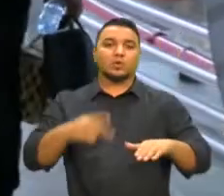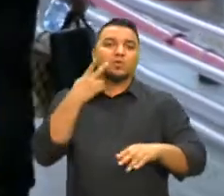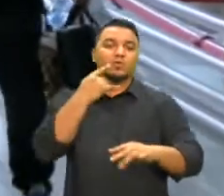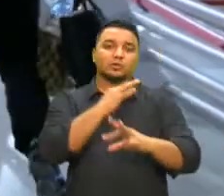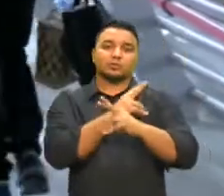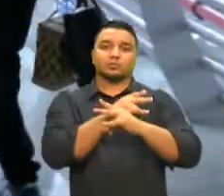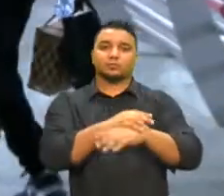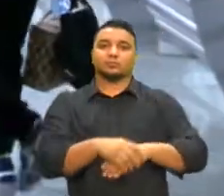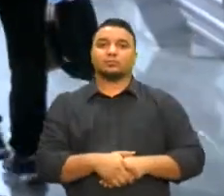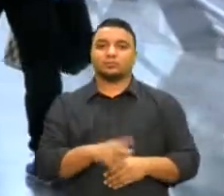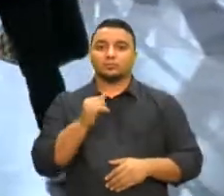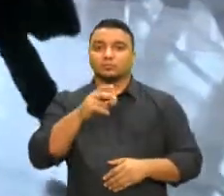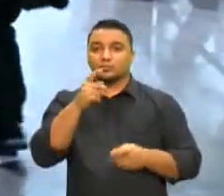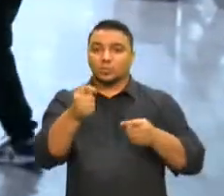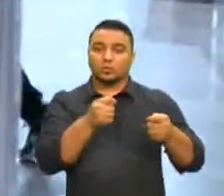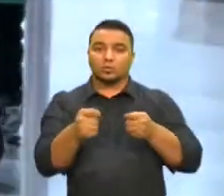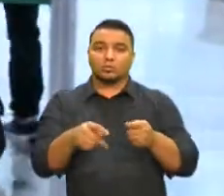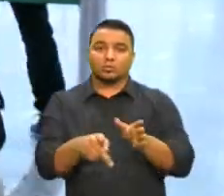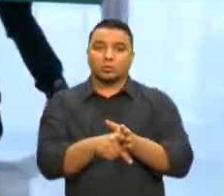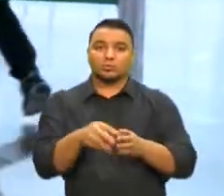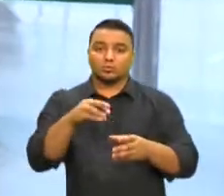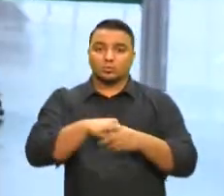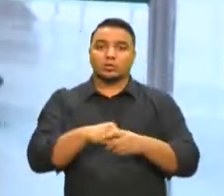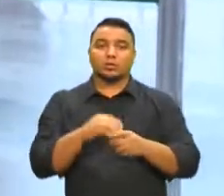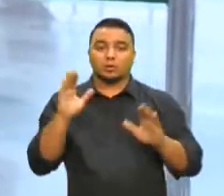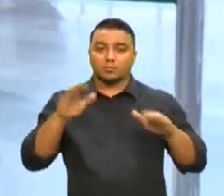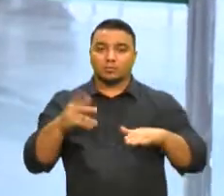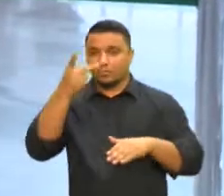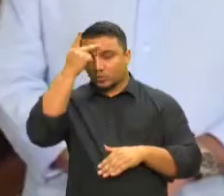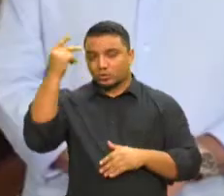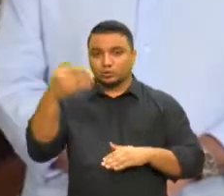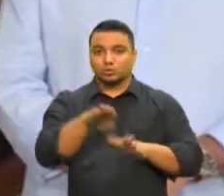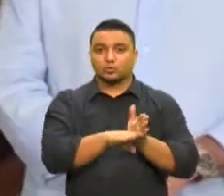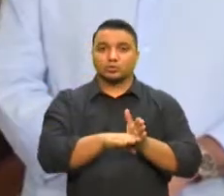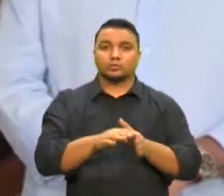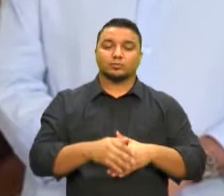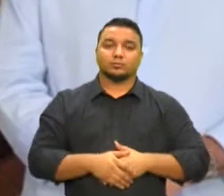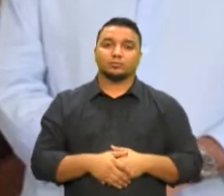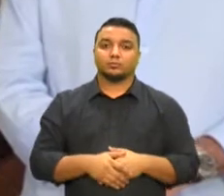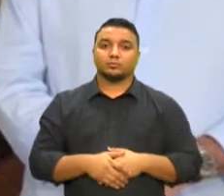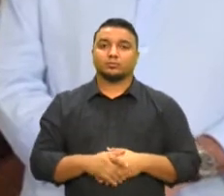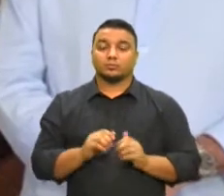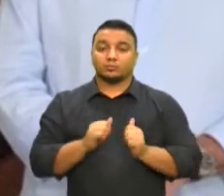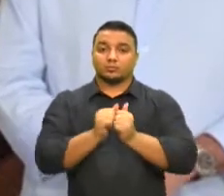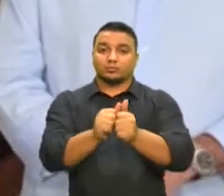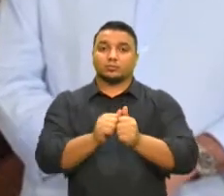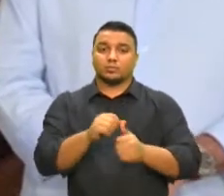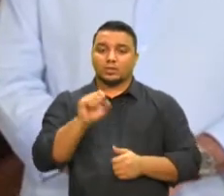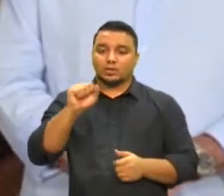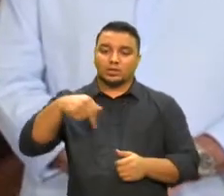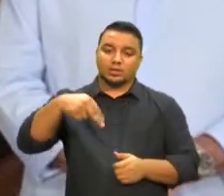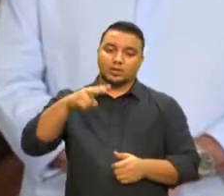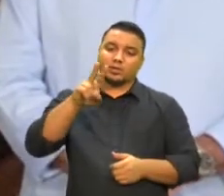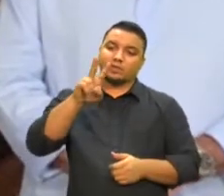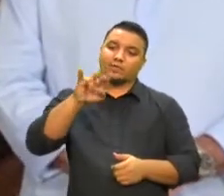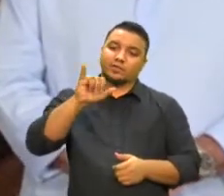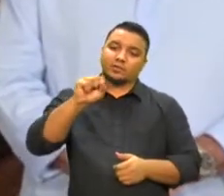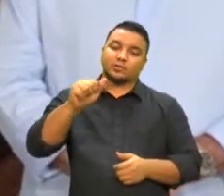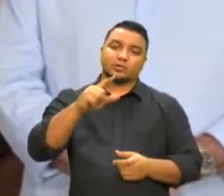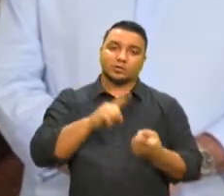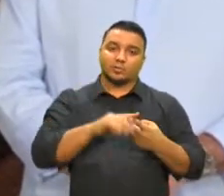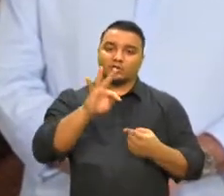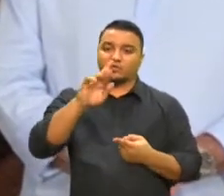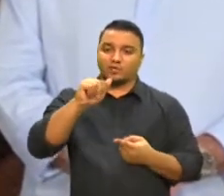com maior controle sanitário no desembarque de passageiros. Em parceria com a Visa, em parceria com a Afraporte, em